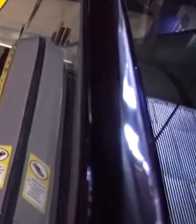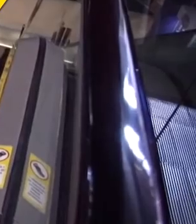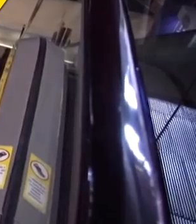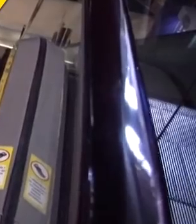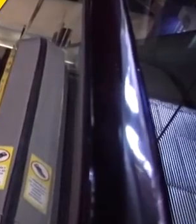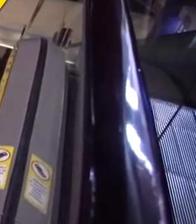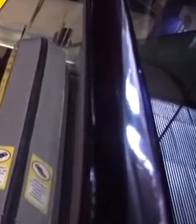Transcrição Negri